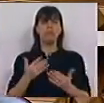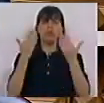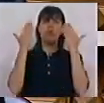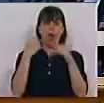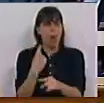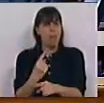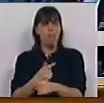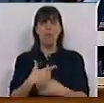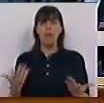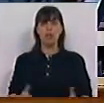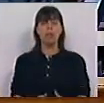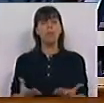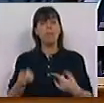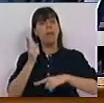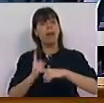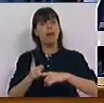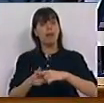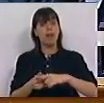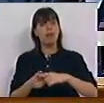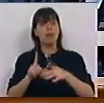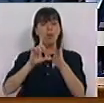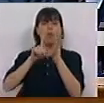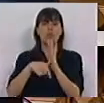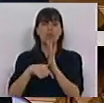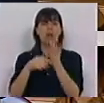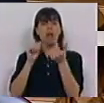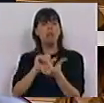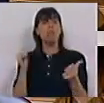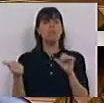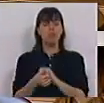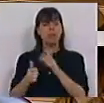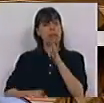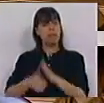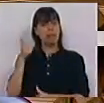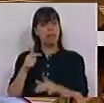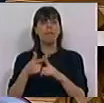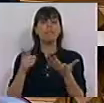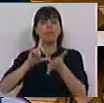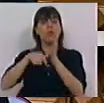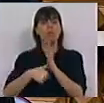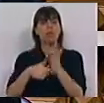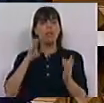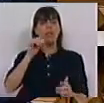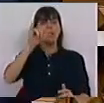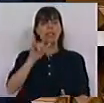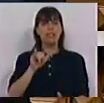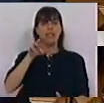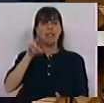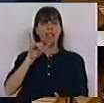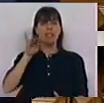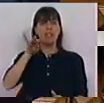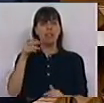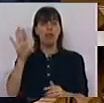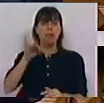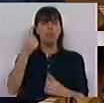saudações. Na Grécia o projeto de mudança que venceu foi o projeto do Sirisa. É